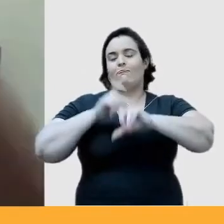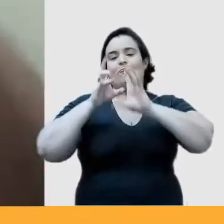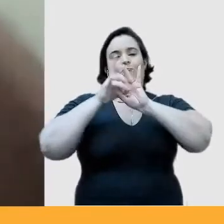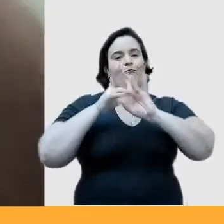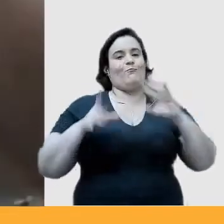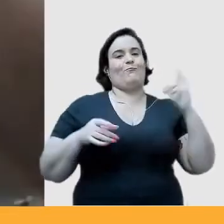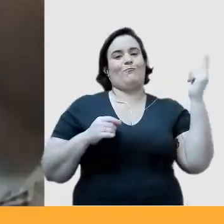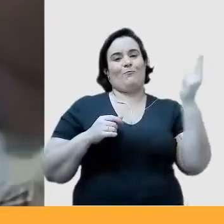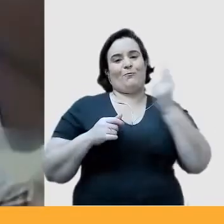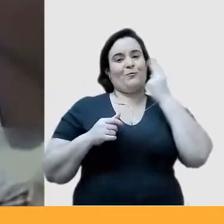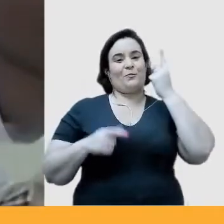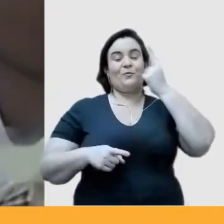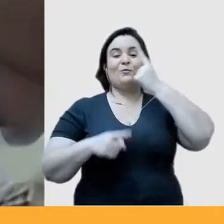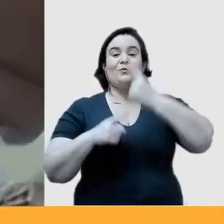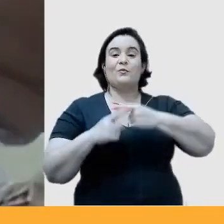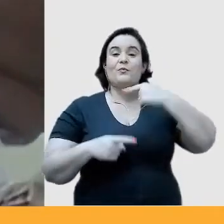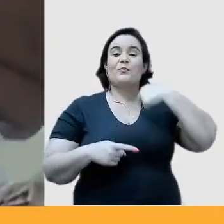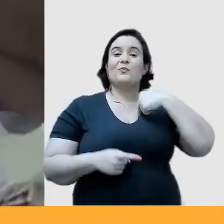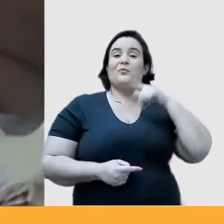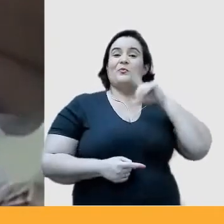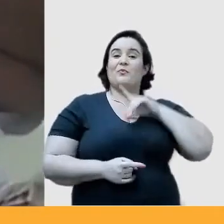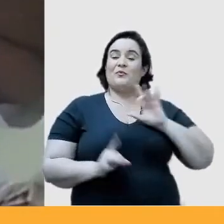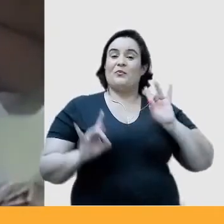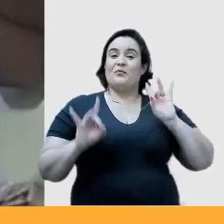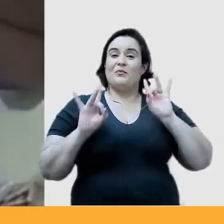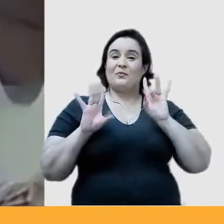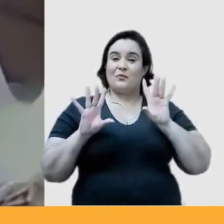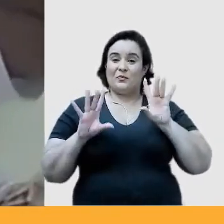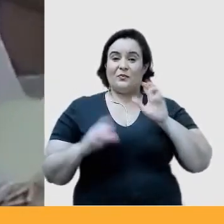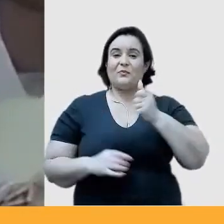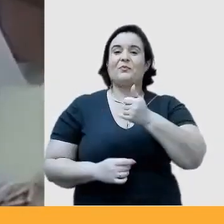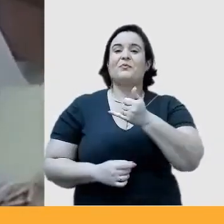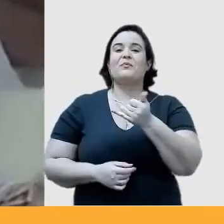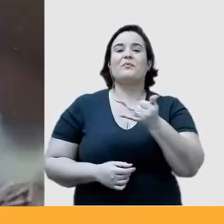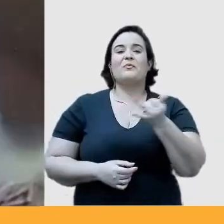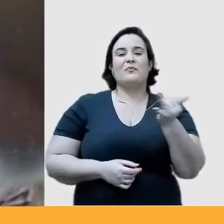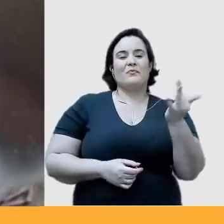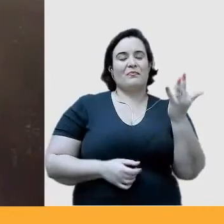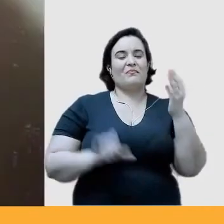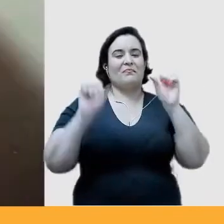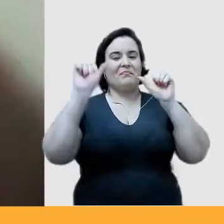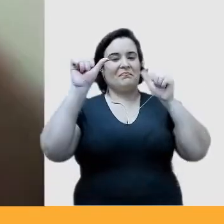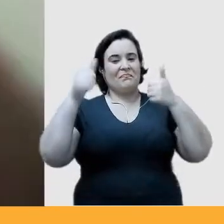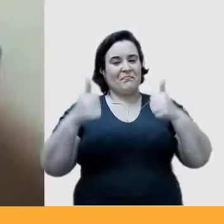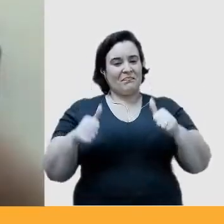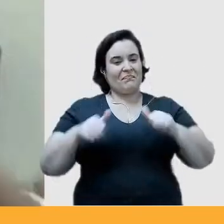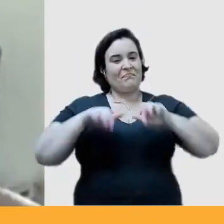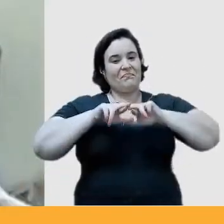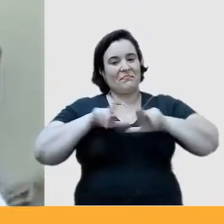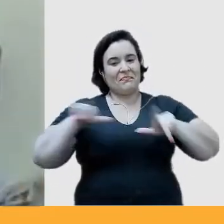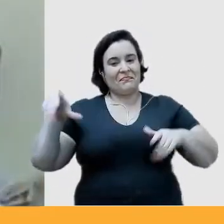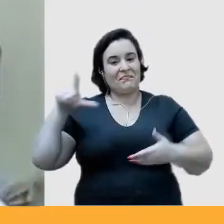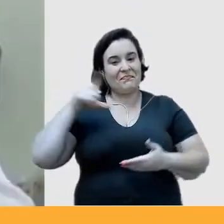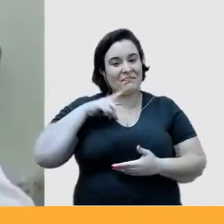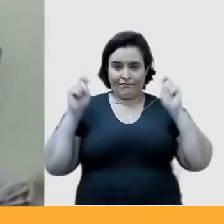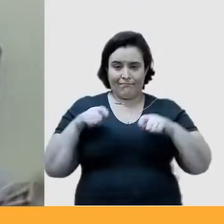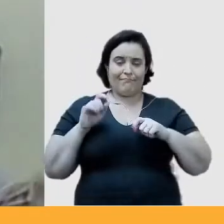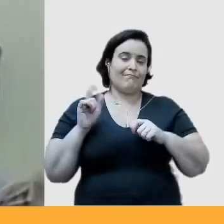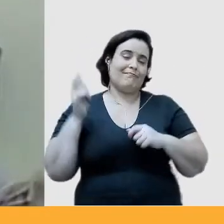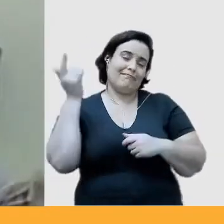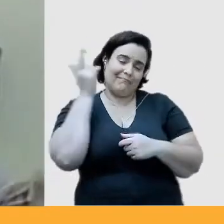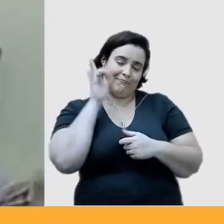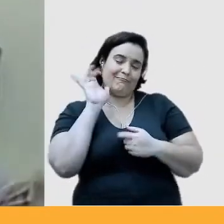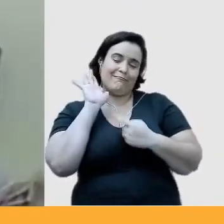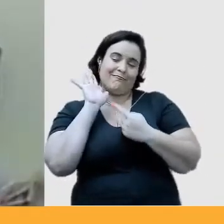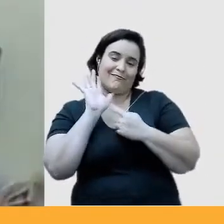porque eu peguei só essa quantidade de imagens que eu tenho mas